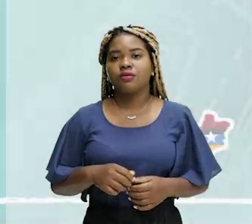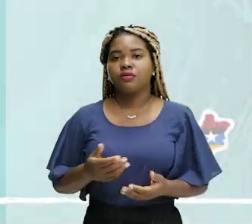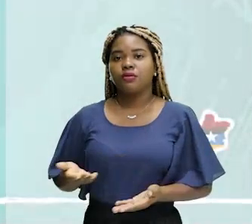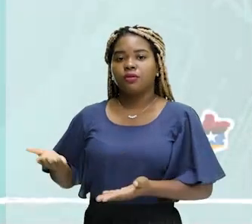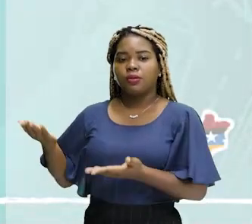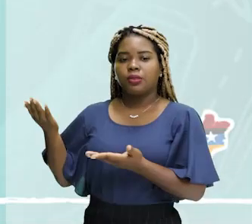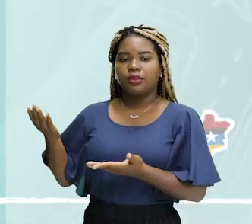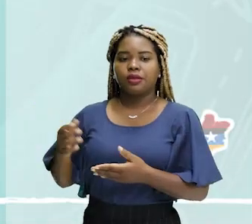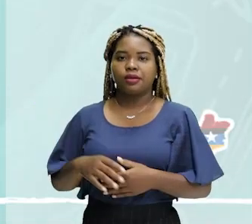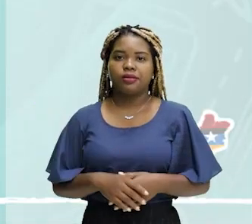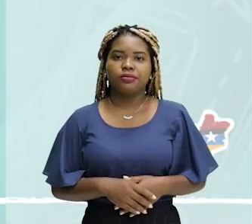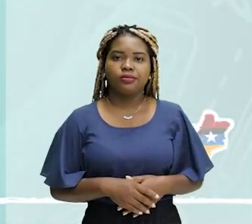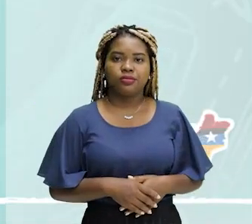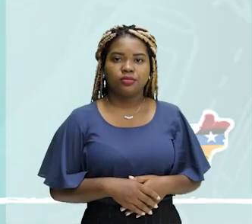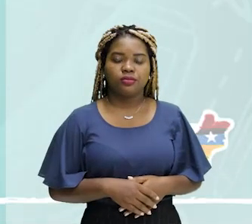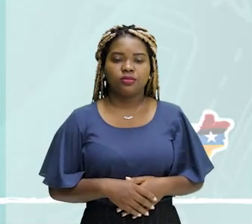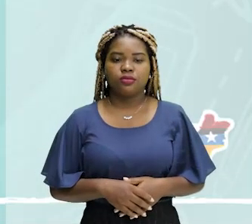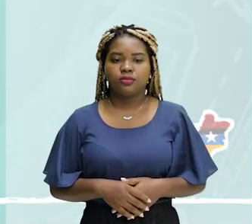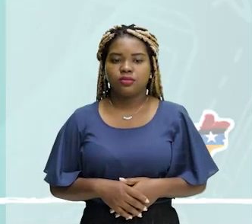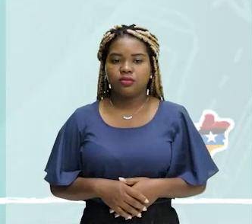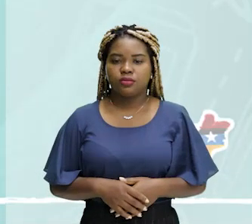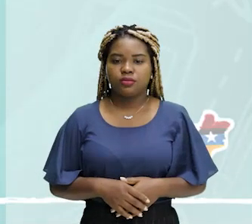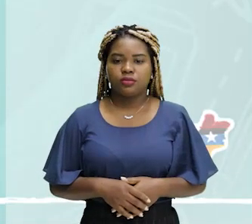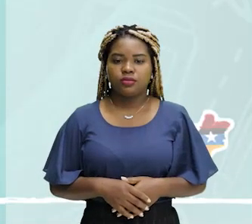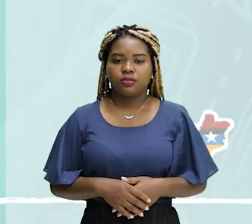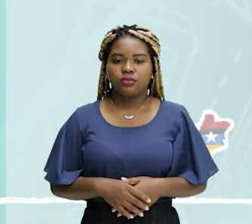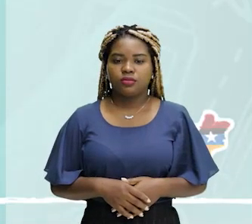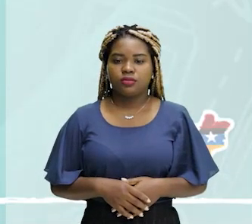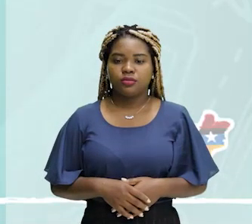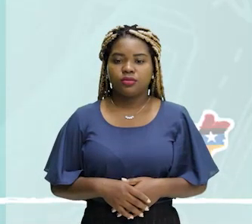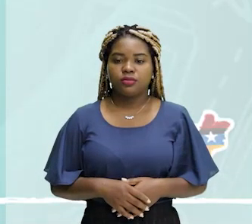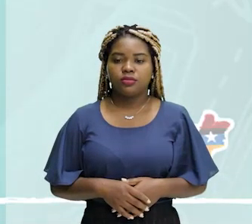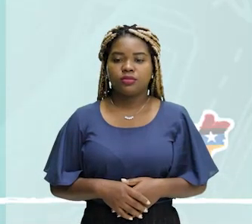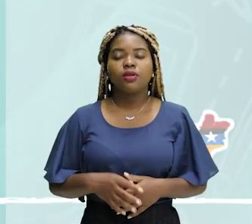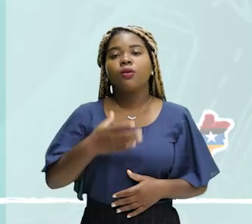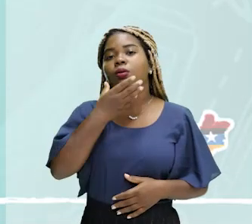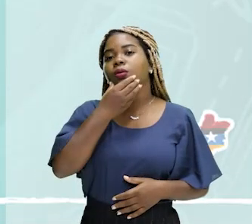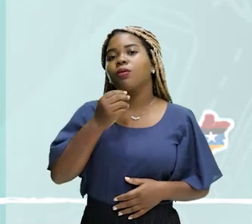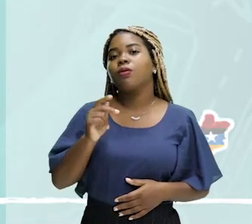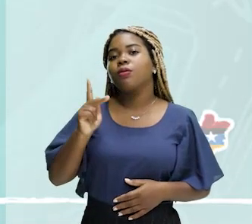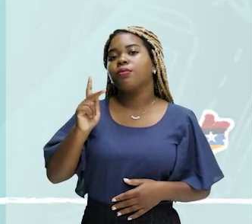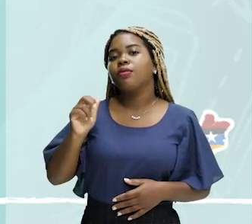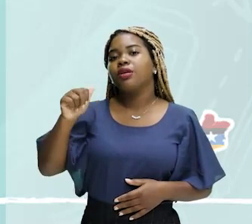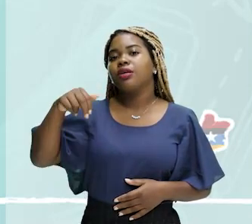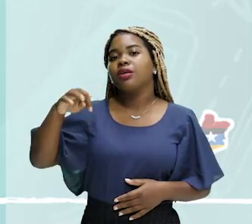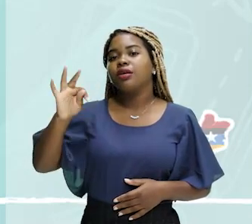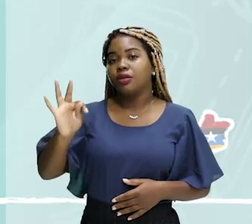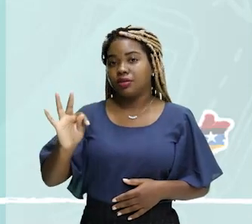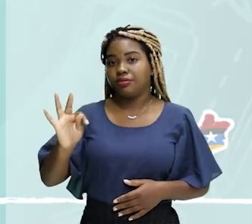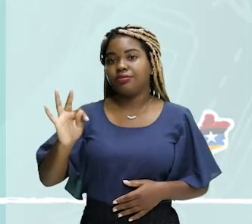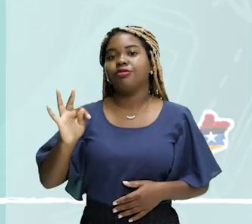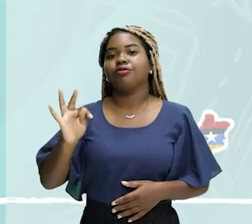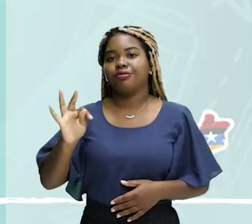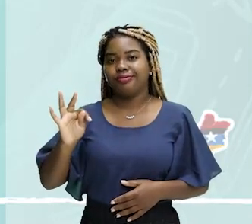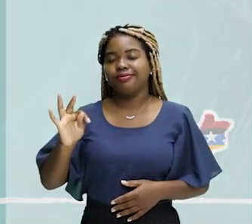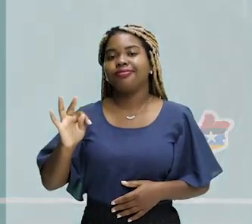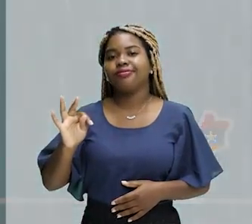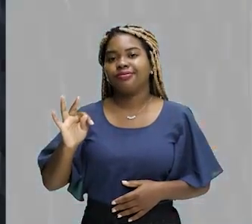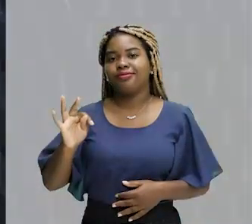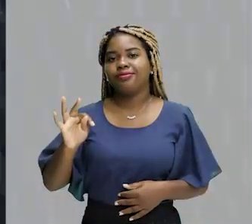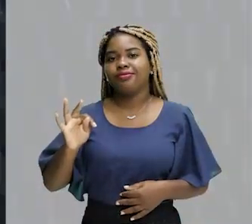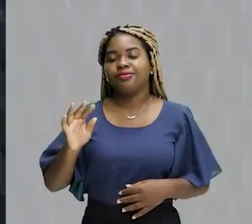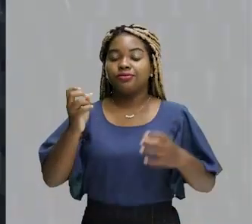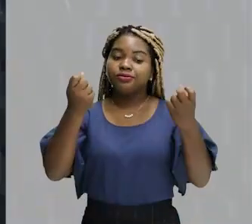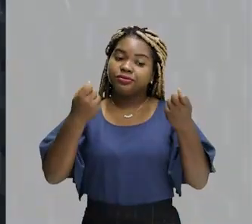A nossa quarta questão, ela fala sobre o nosso grande filósofo Kant. Já falei dele no começo da aula aqui. Kant,